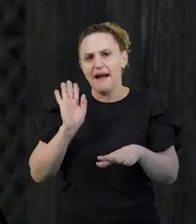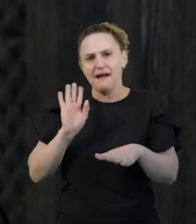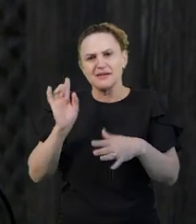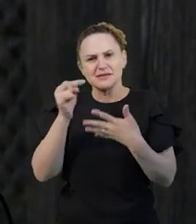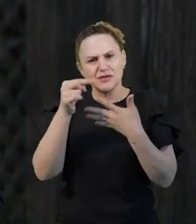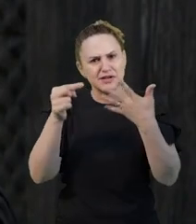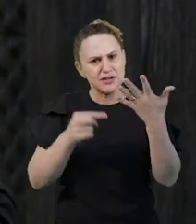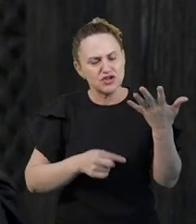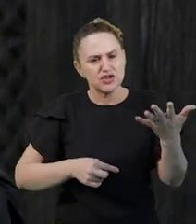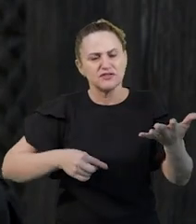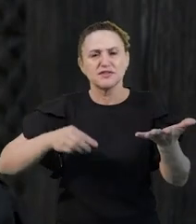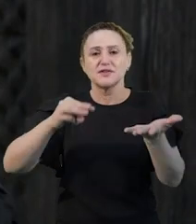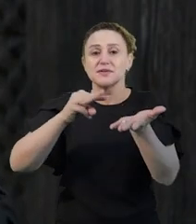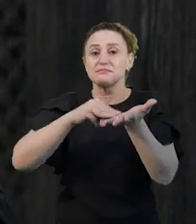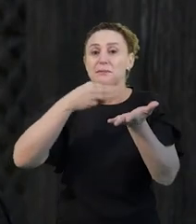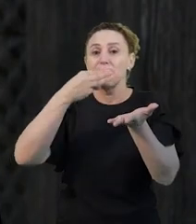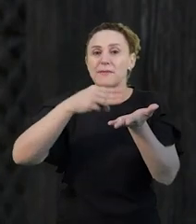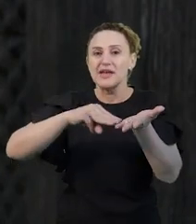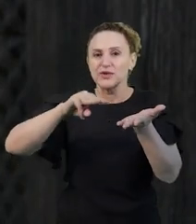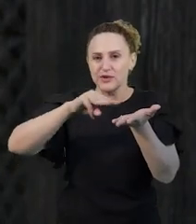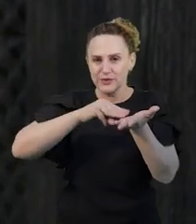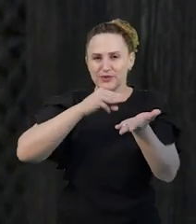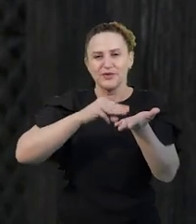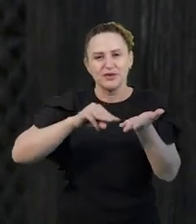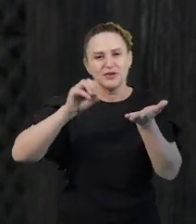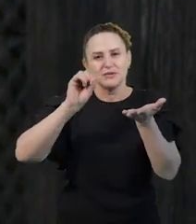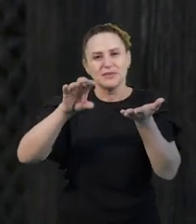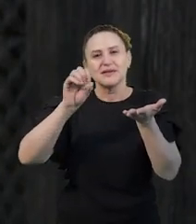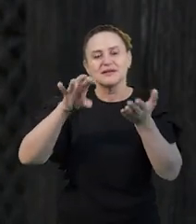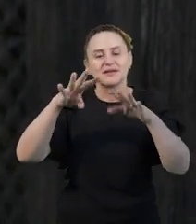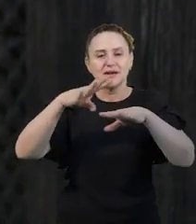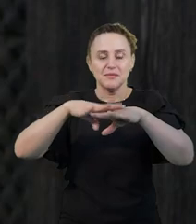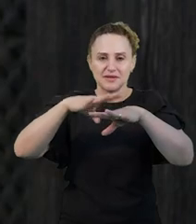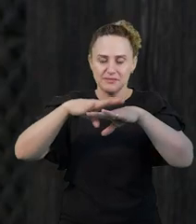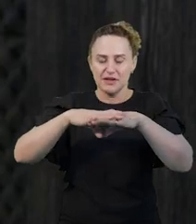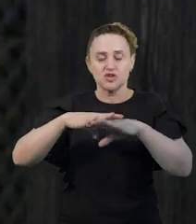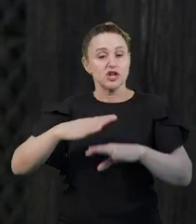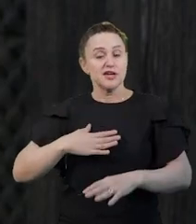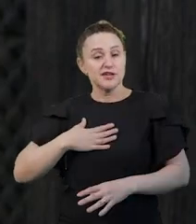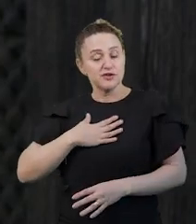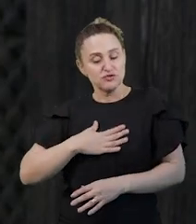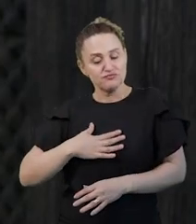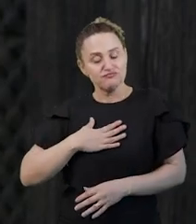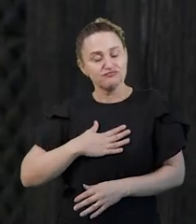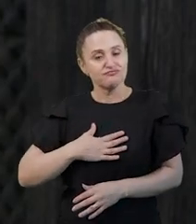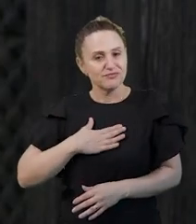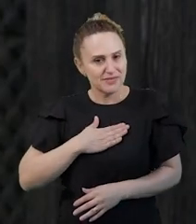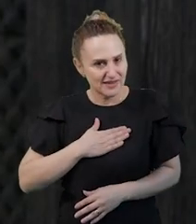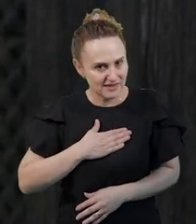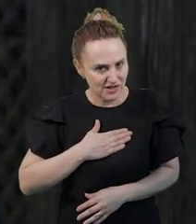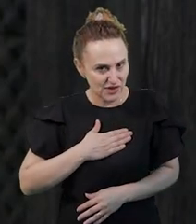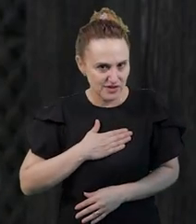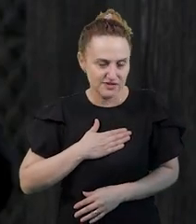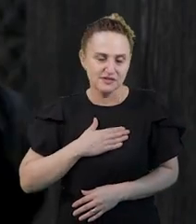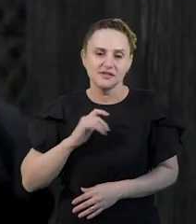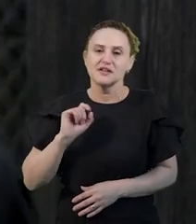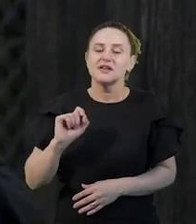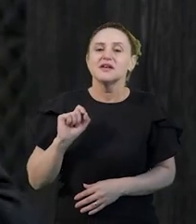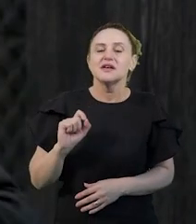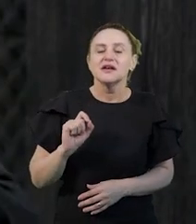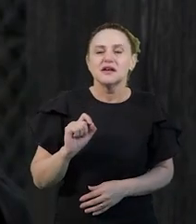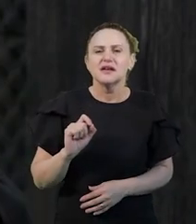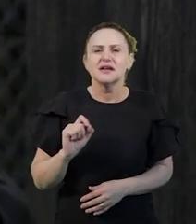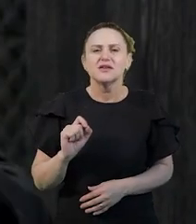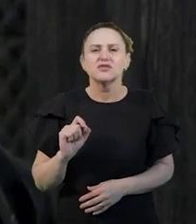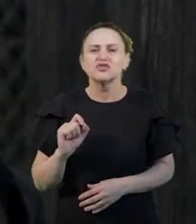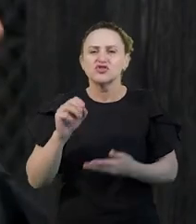também, de maneira eficiente, ensinar a matemática. E prazerosamente também, assim como os jogos são